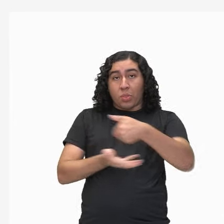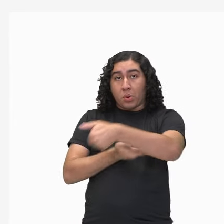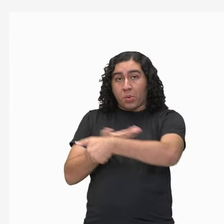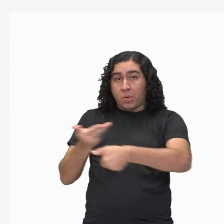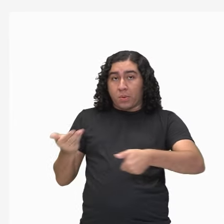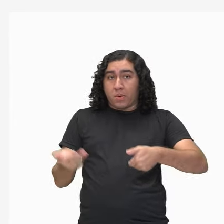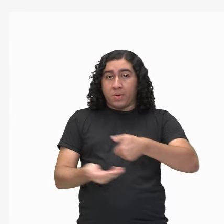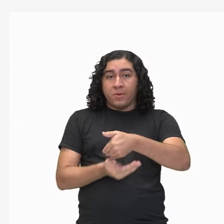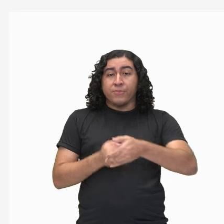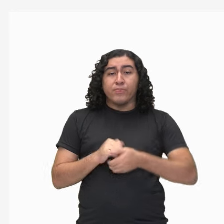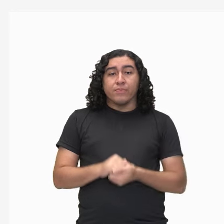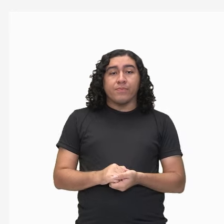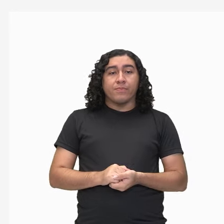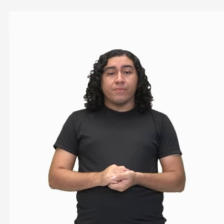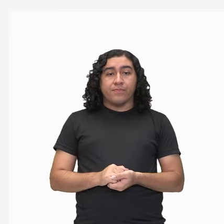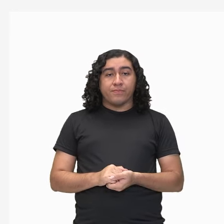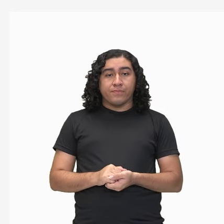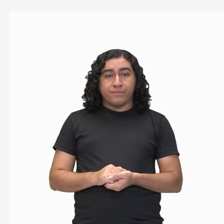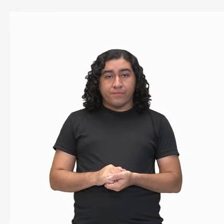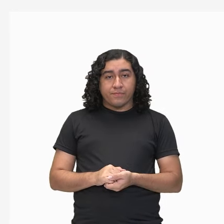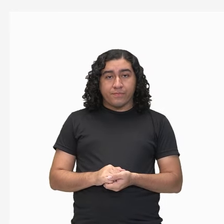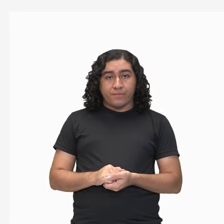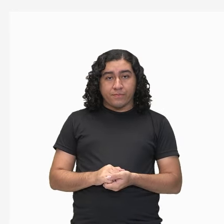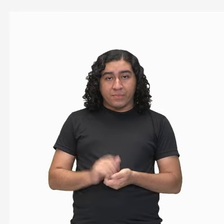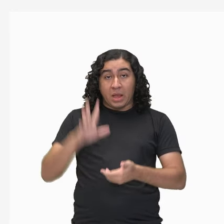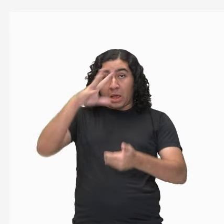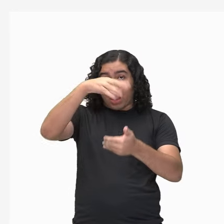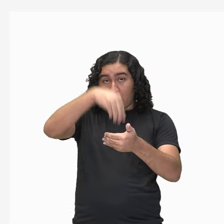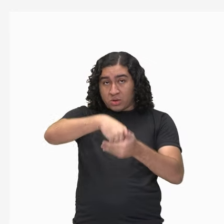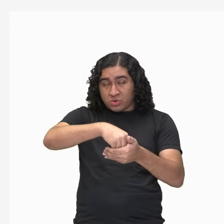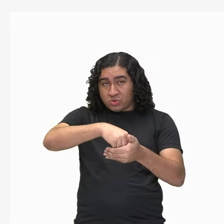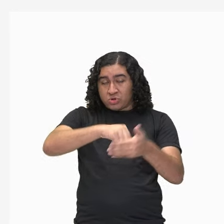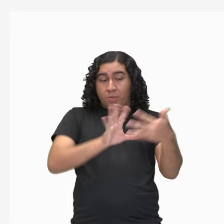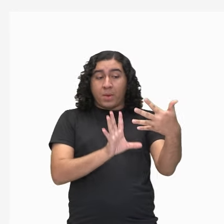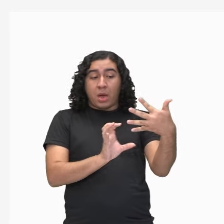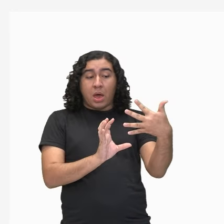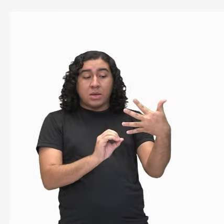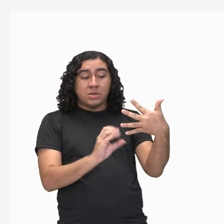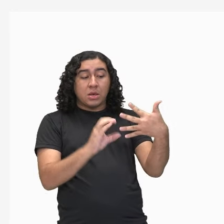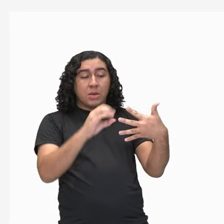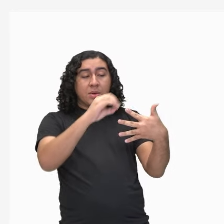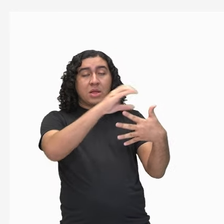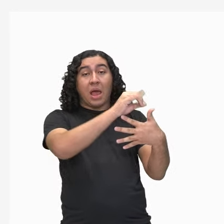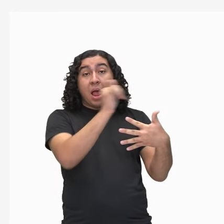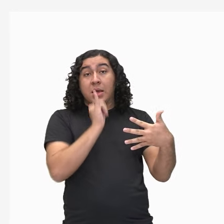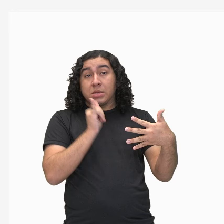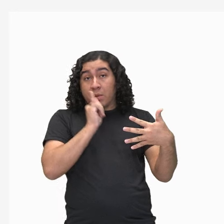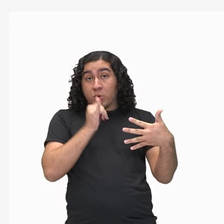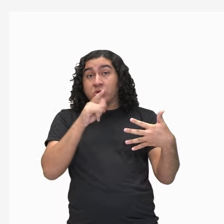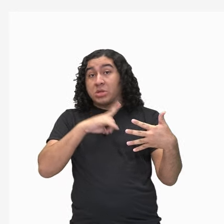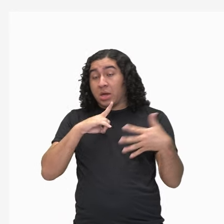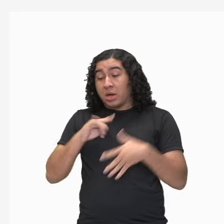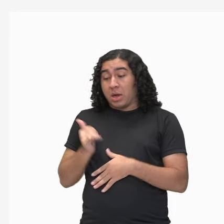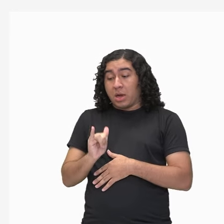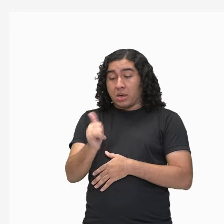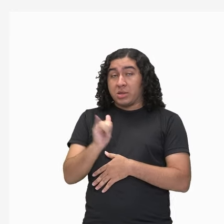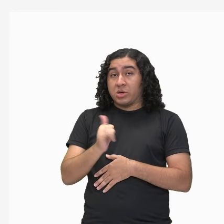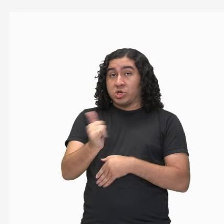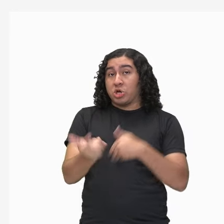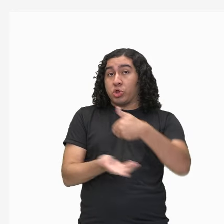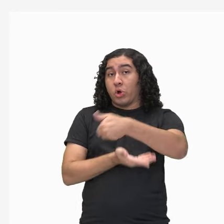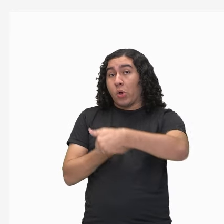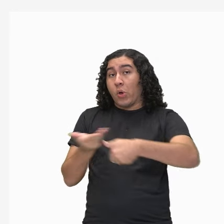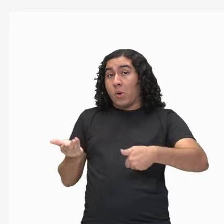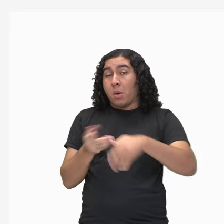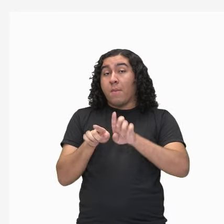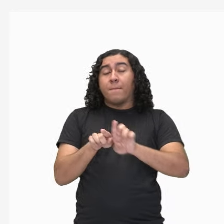cadeia alimentar, por exemplo, existe um fluxo de energia e quando a gente